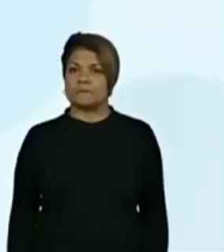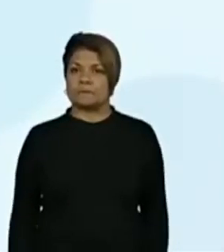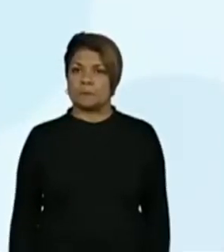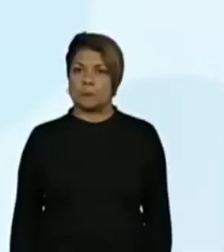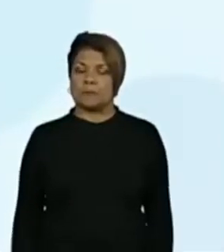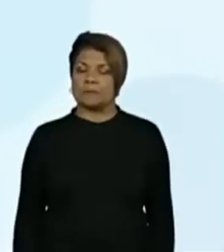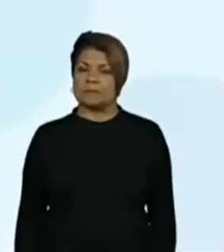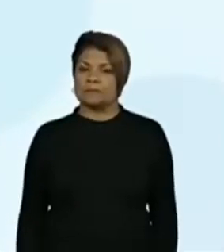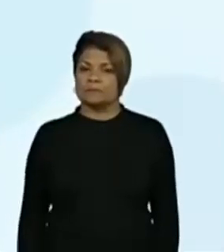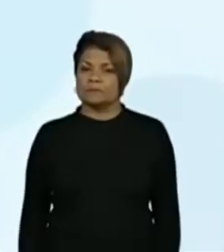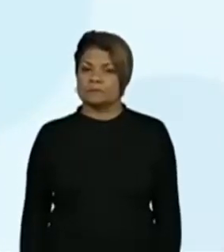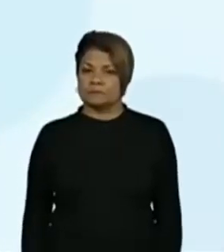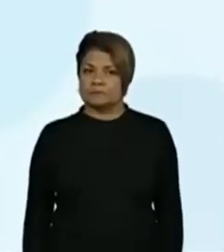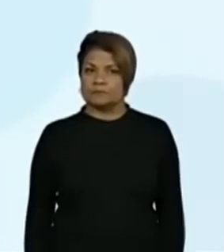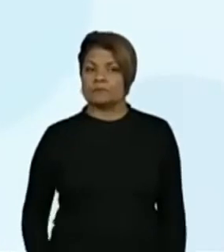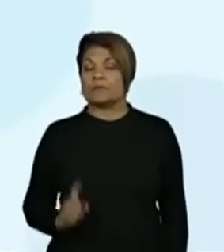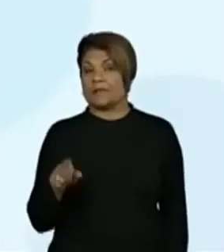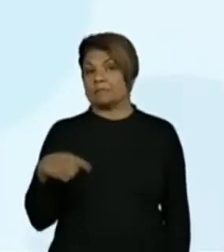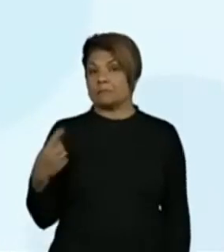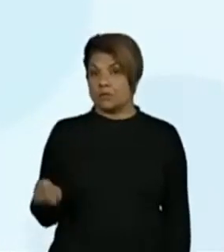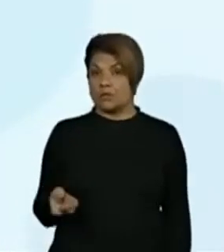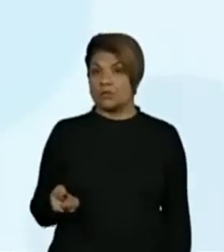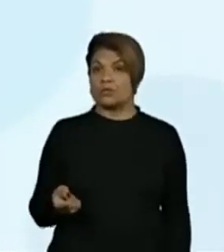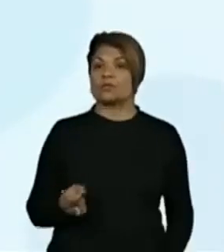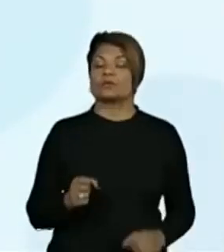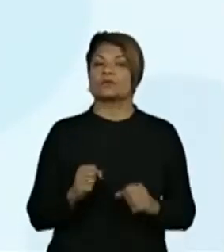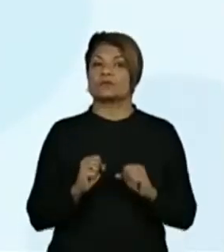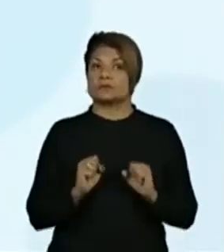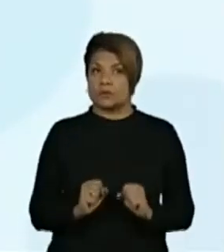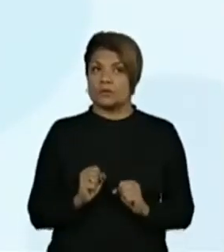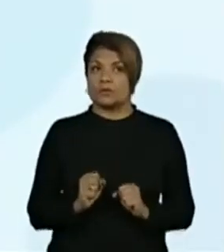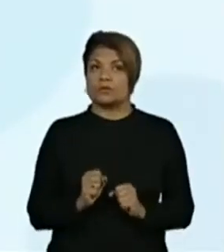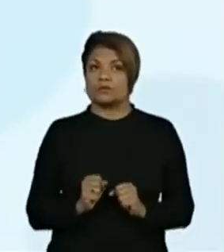Pronto. Em seguida, qual será?